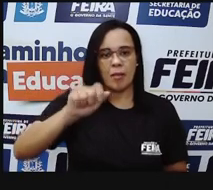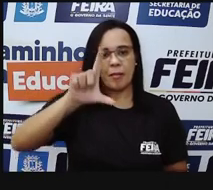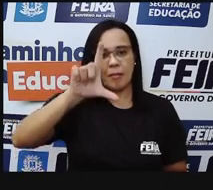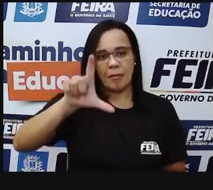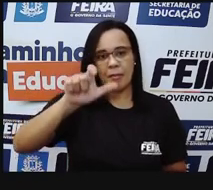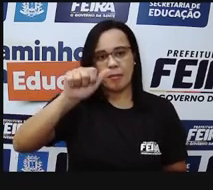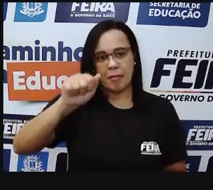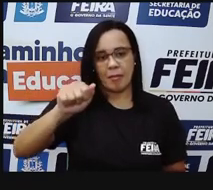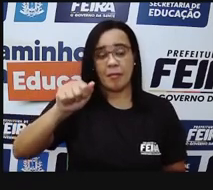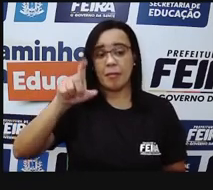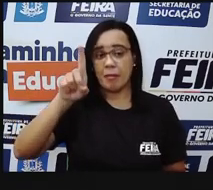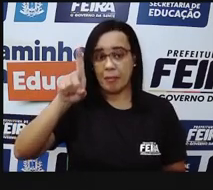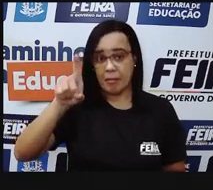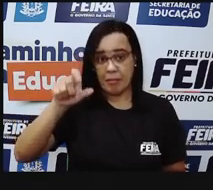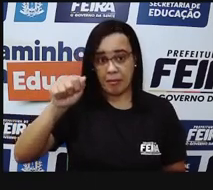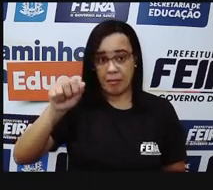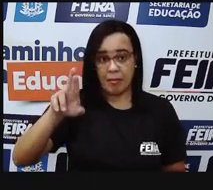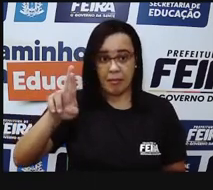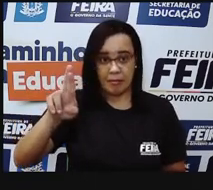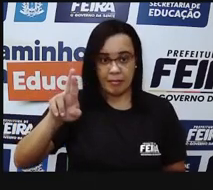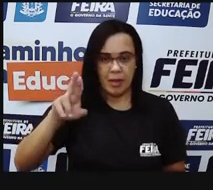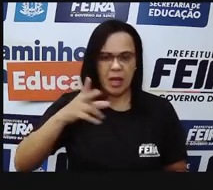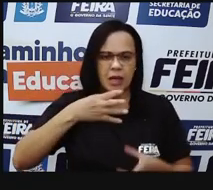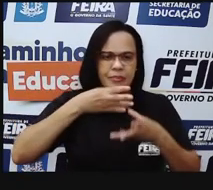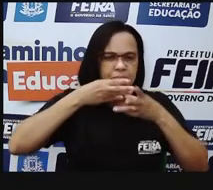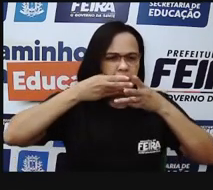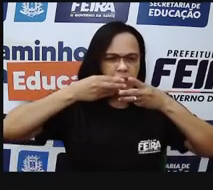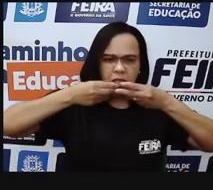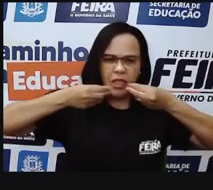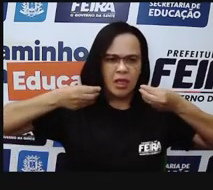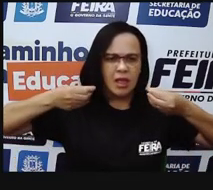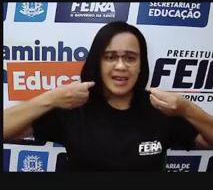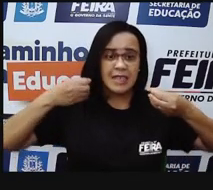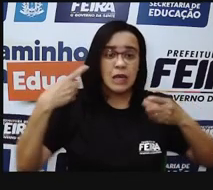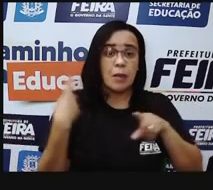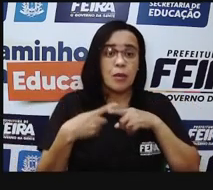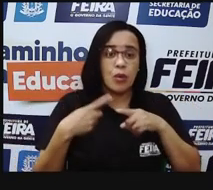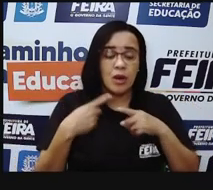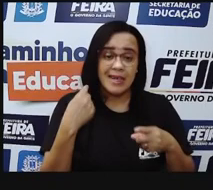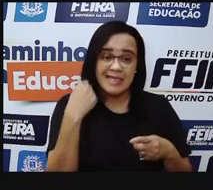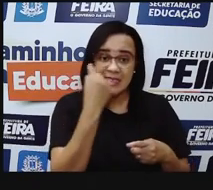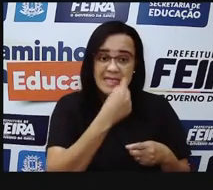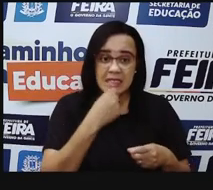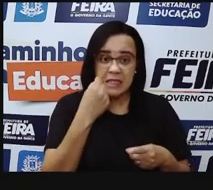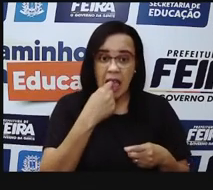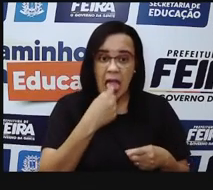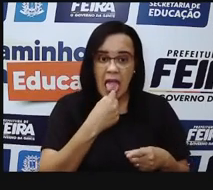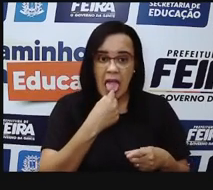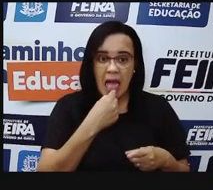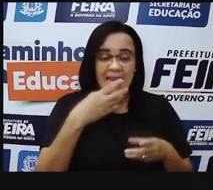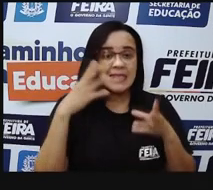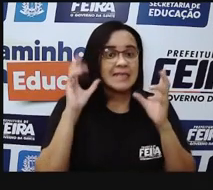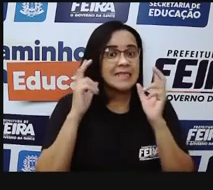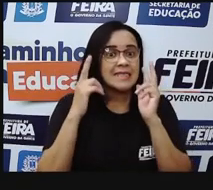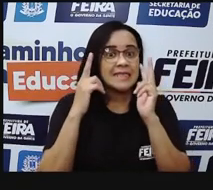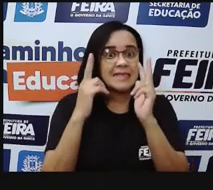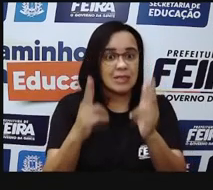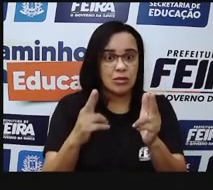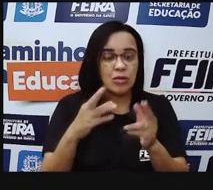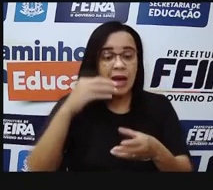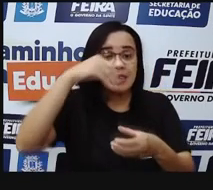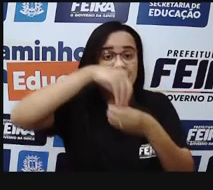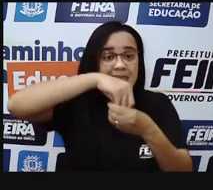né? E aí, esse nosso paladar está muito relacionado à nossa língua. É na nossa